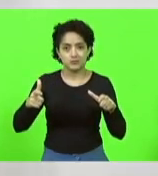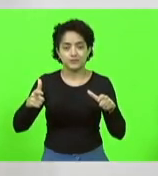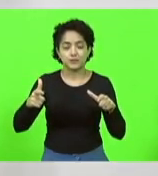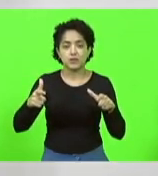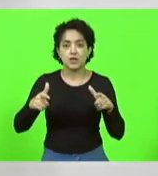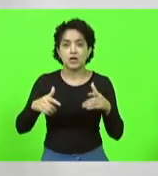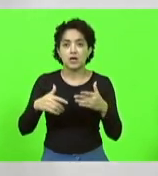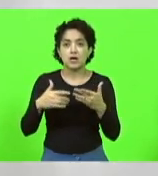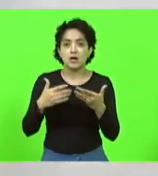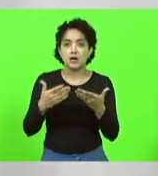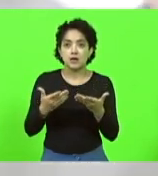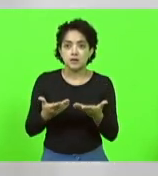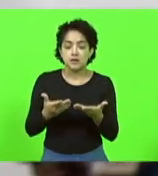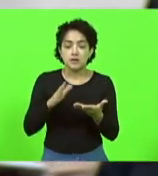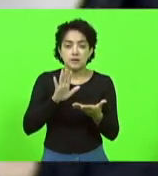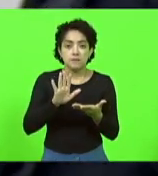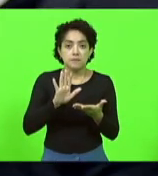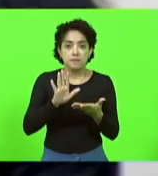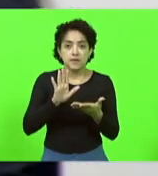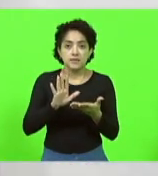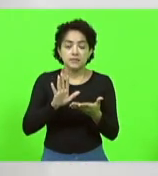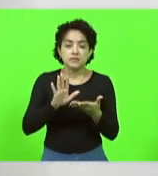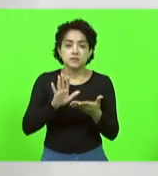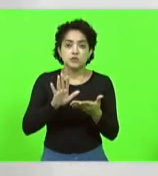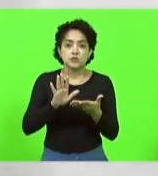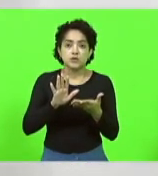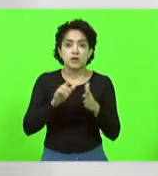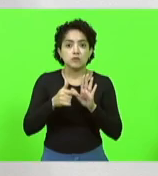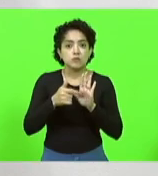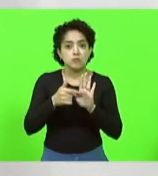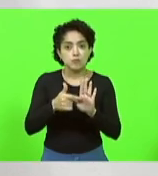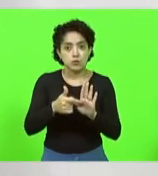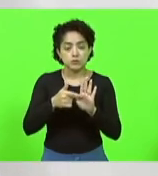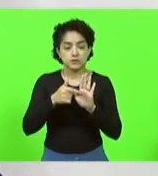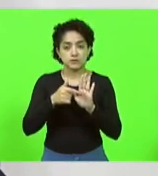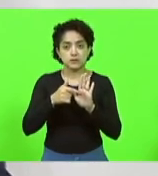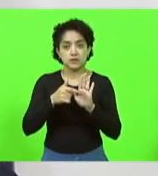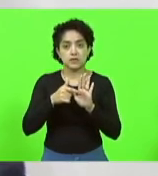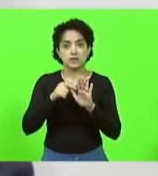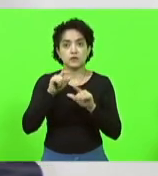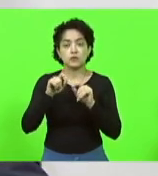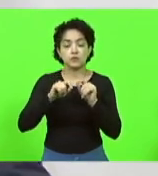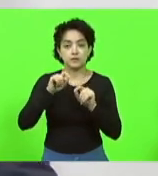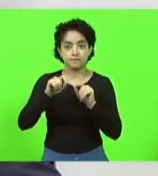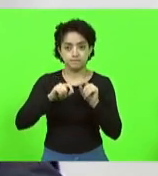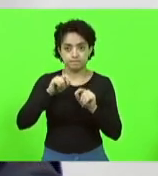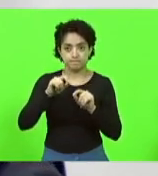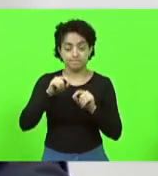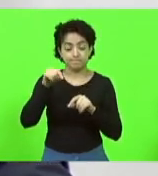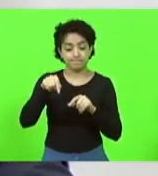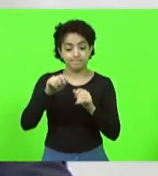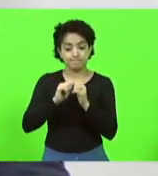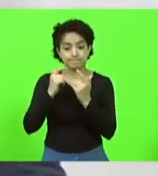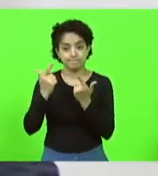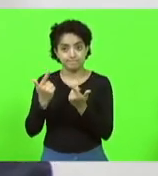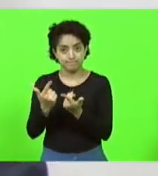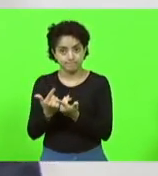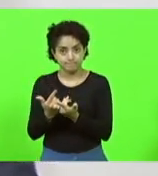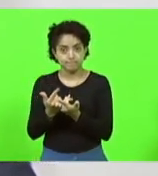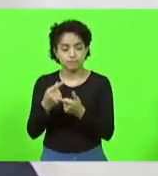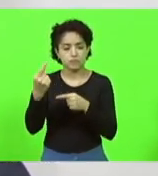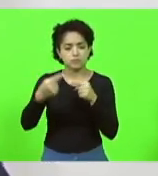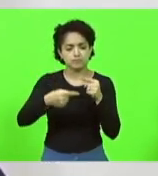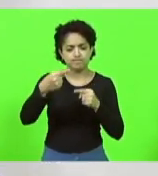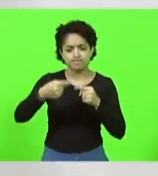Mas o que eu quero destacar no dia de hoje, senhor presidente, é que aqui na Assembleia nós temos vários debates de vários